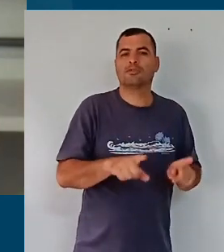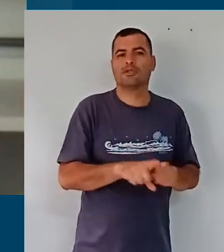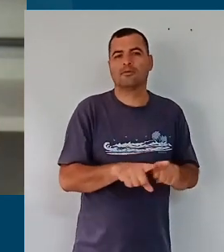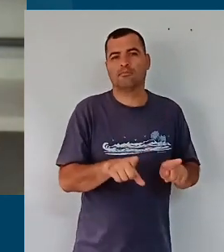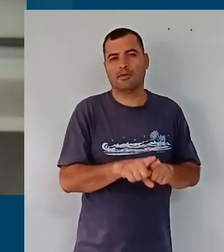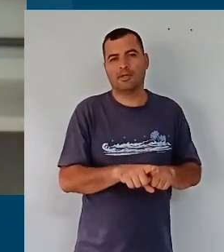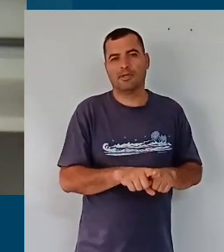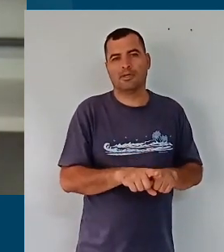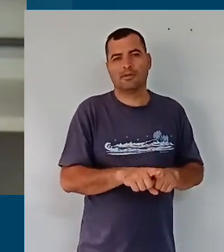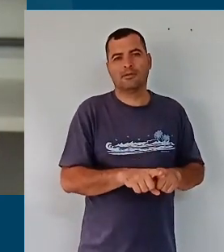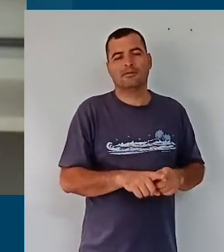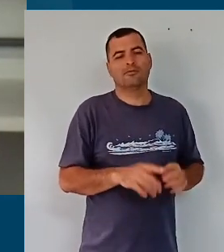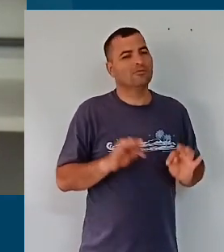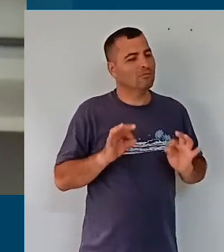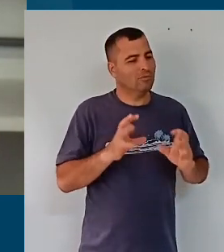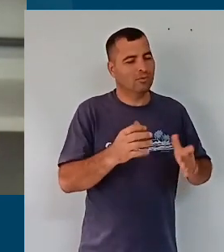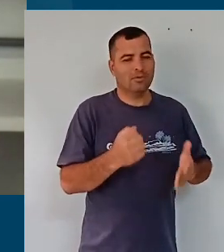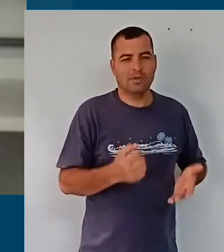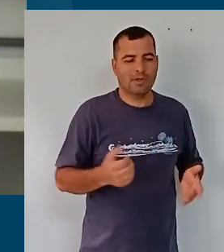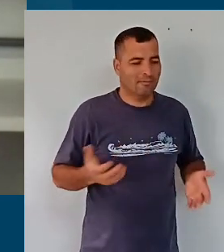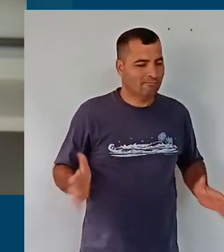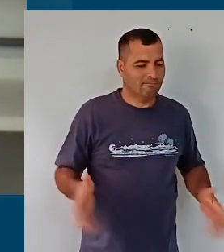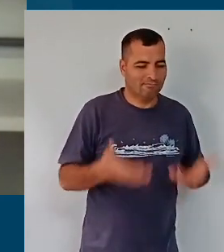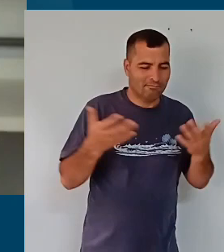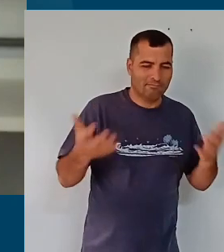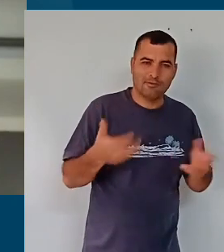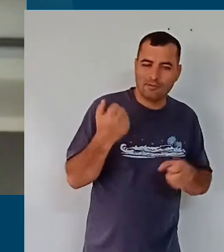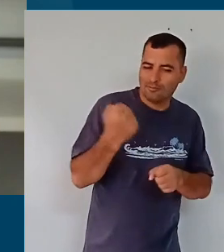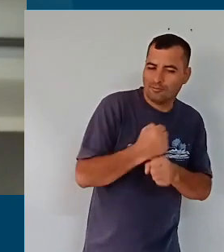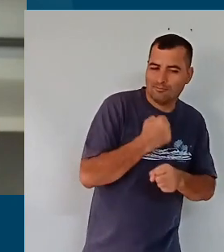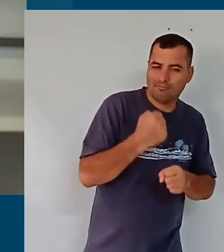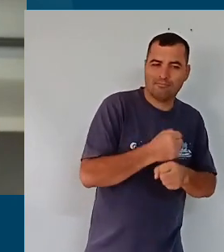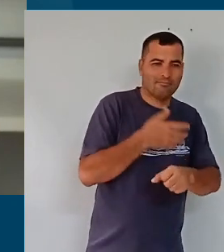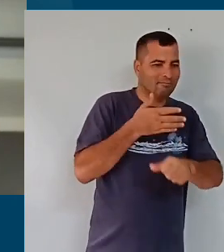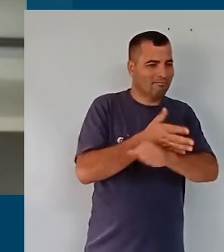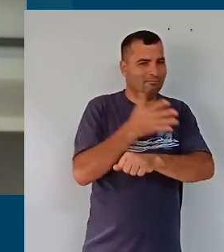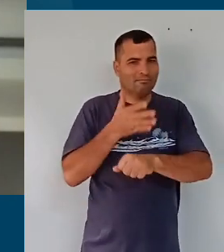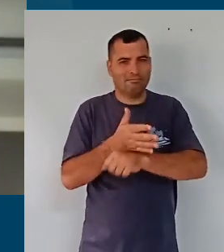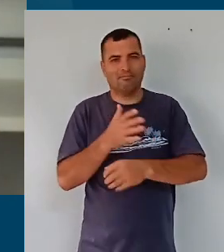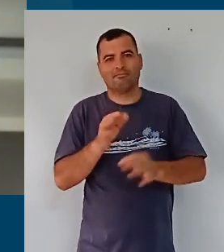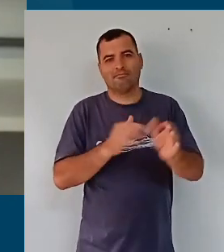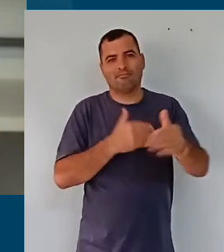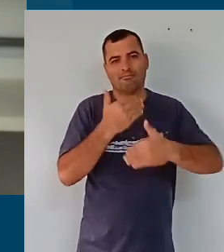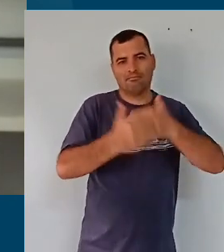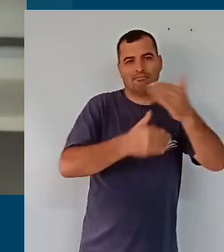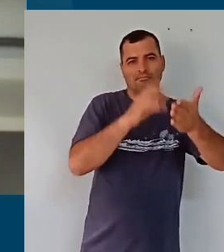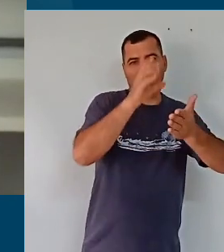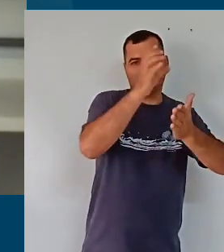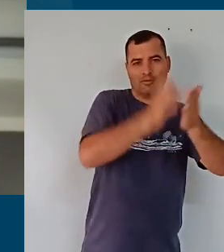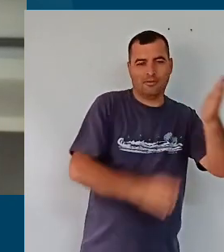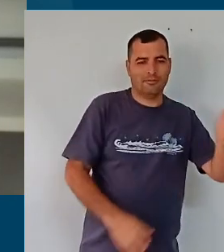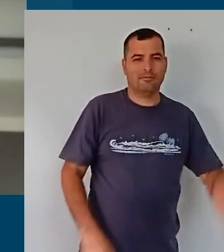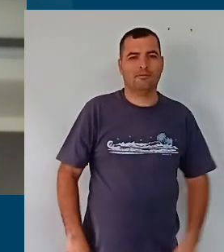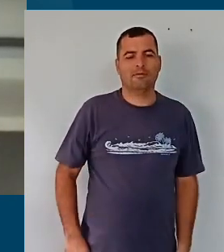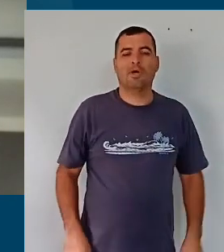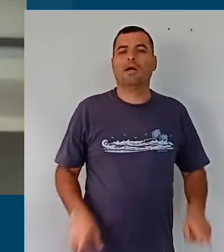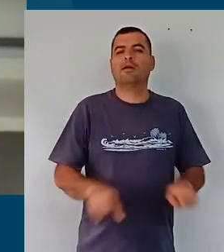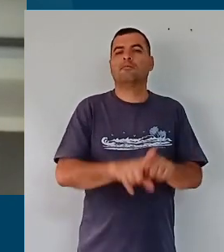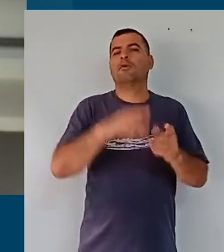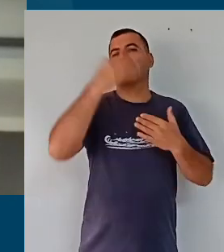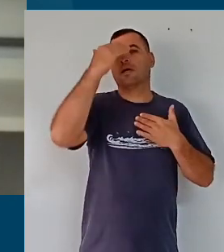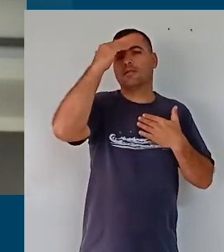participado nas diferentes instâncias desse processo de construção curricular. Mas, enfim, quero agradecer a